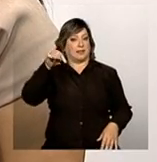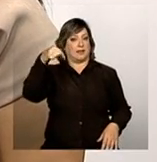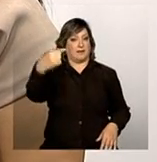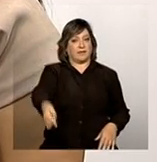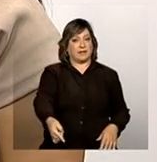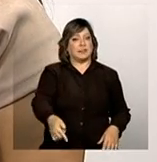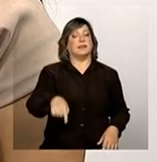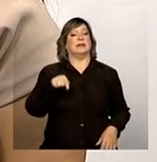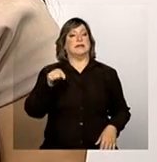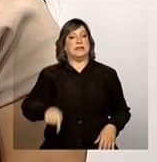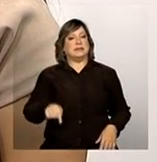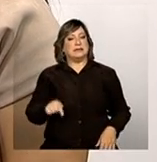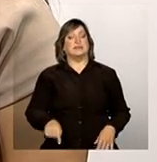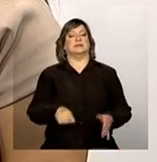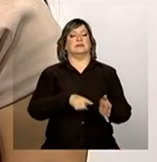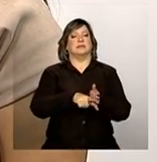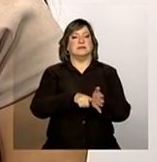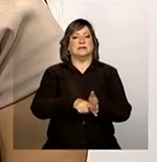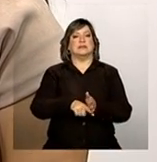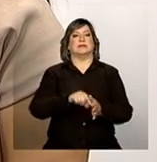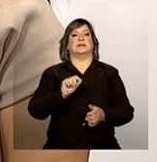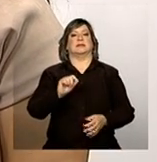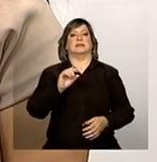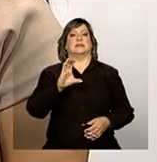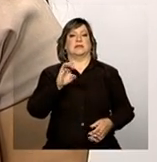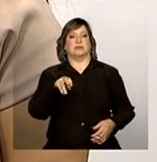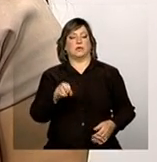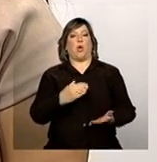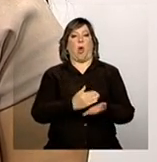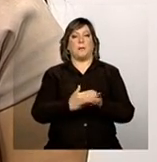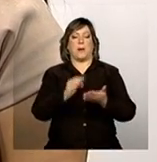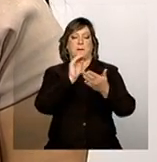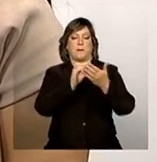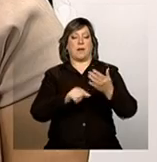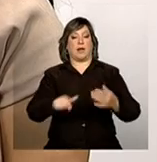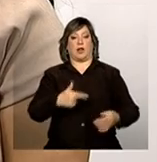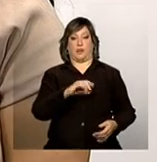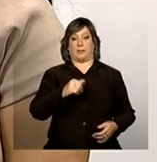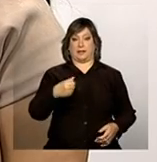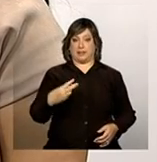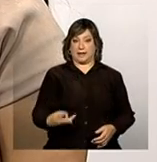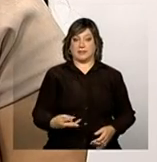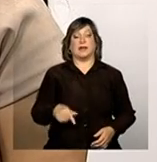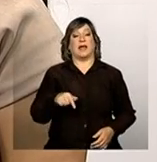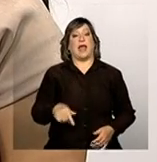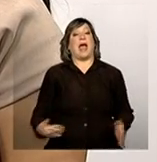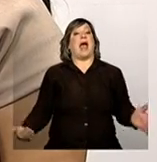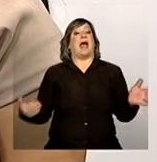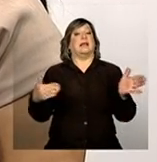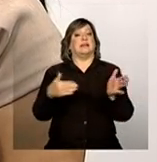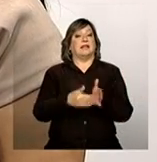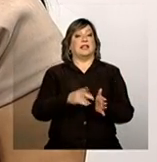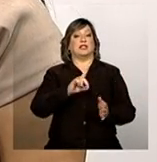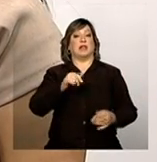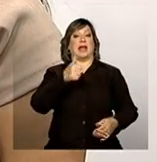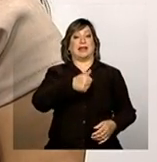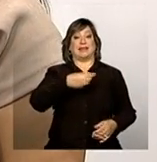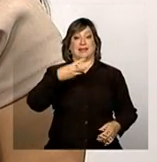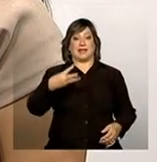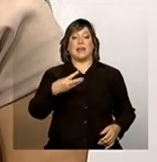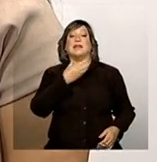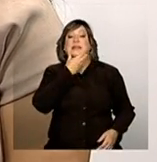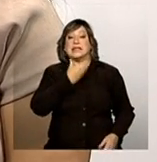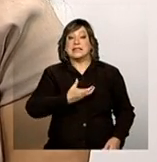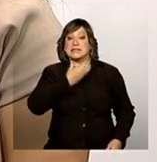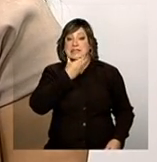o censo começa o seu preenchimento neste ano de 2013. E ele vai até dia 13 de dezembro.